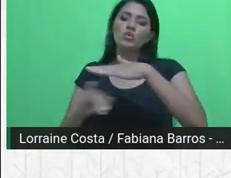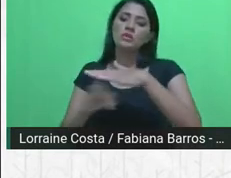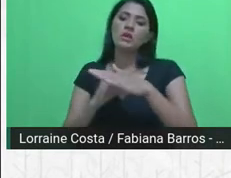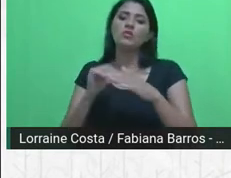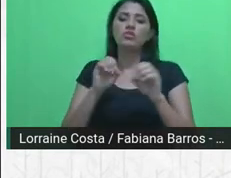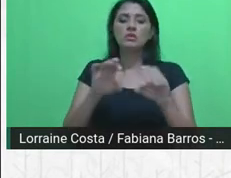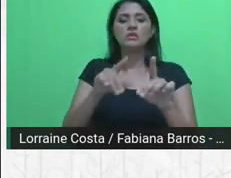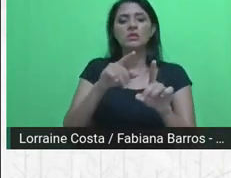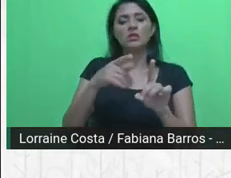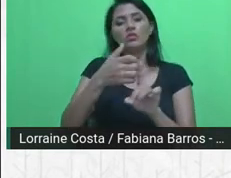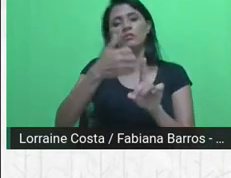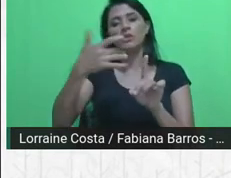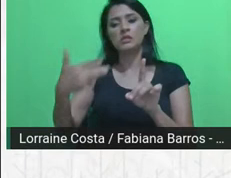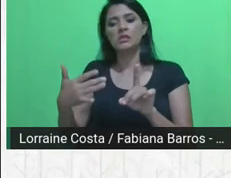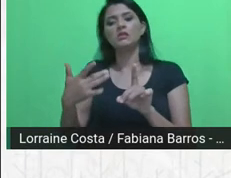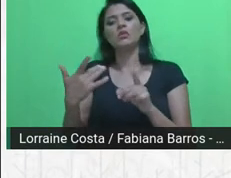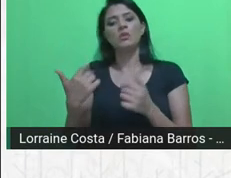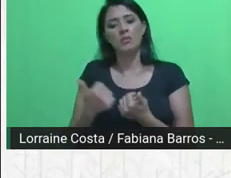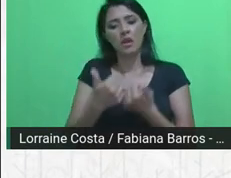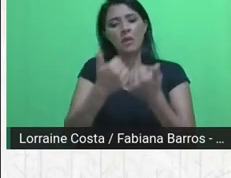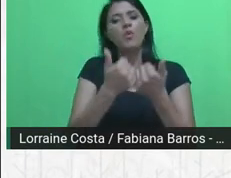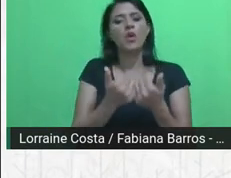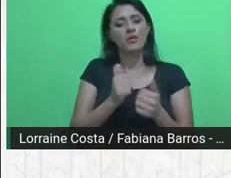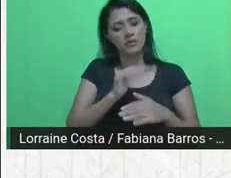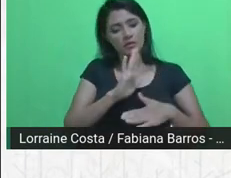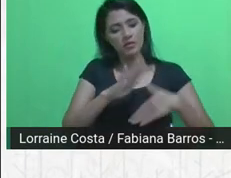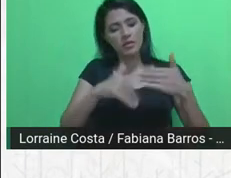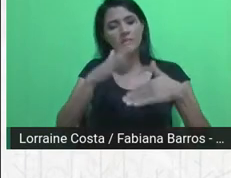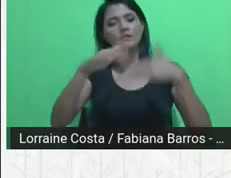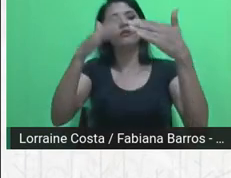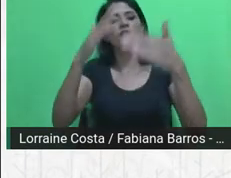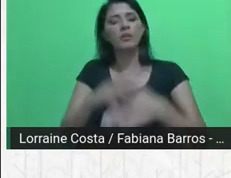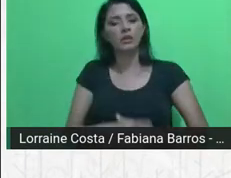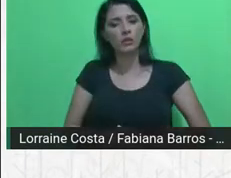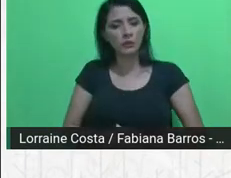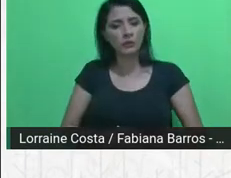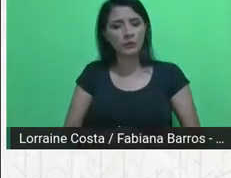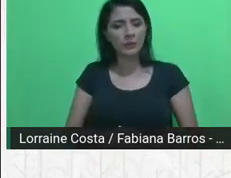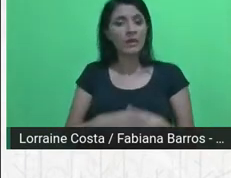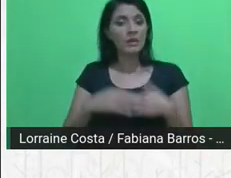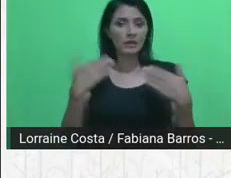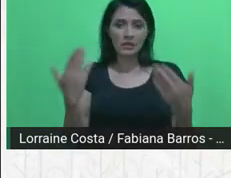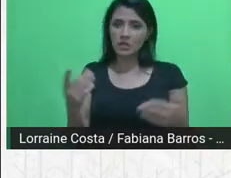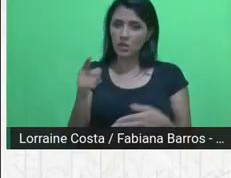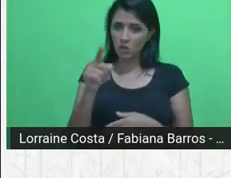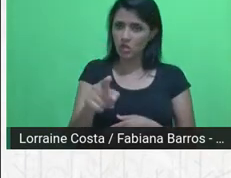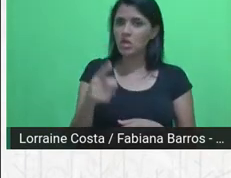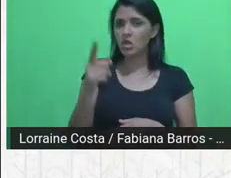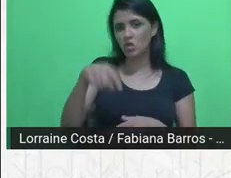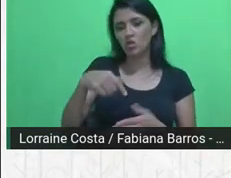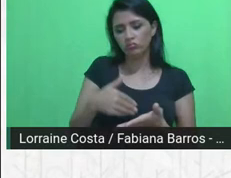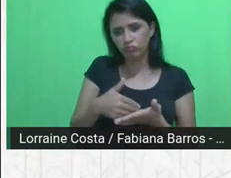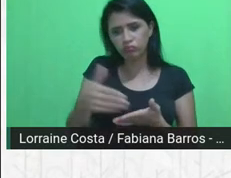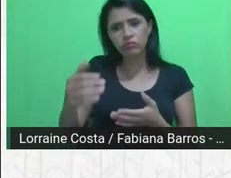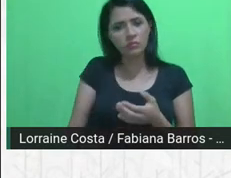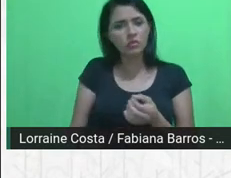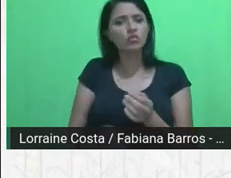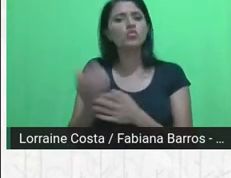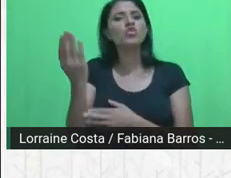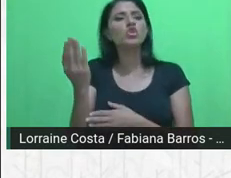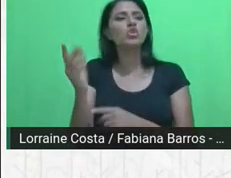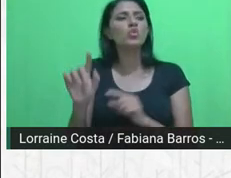no desenvolvimento. Então, enfim, isso propiciou um